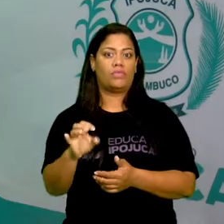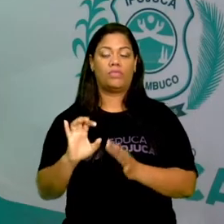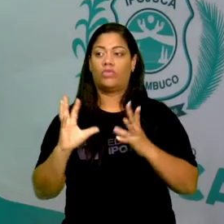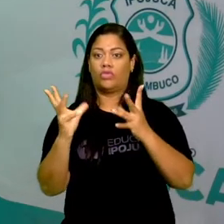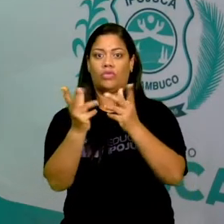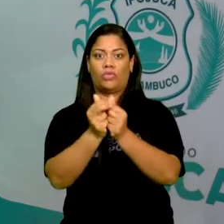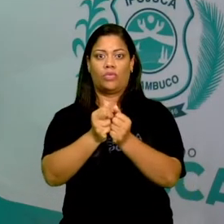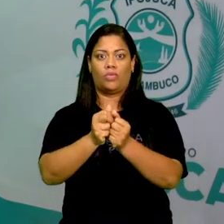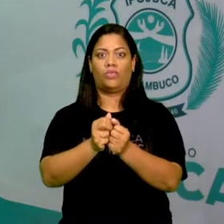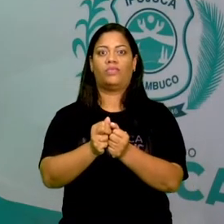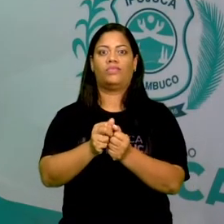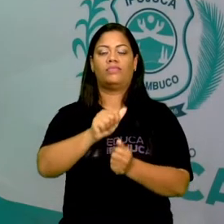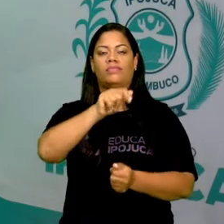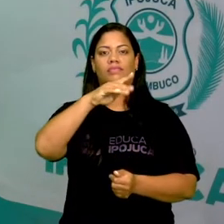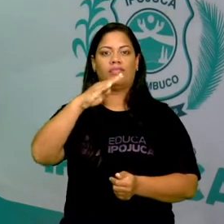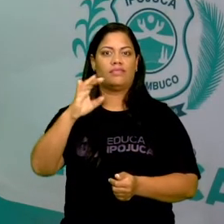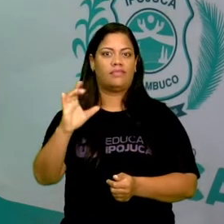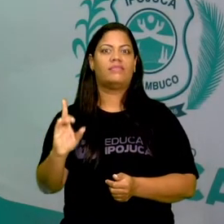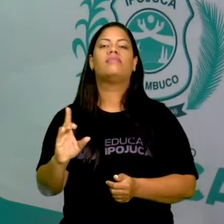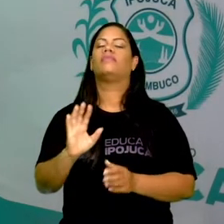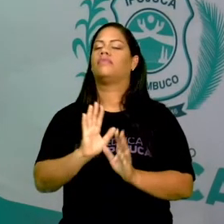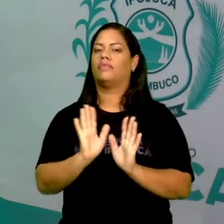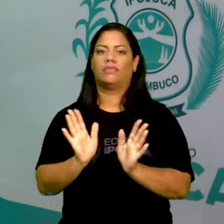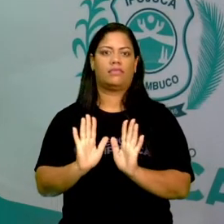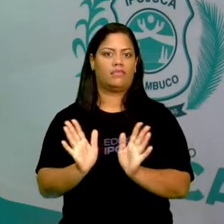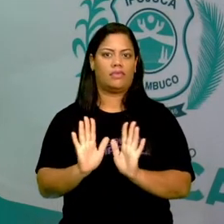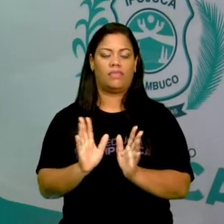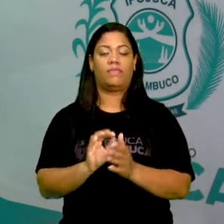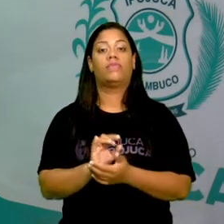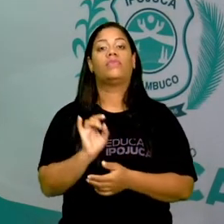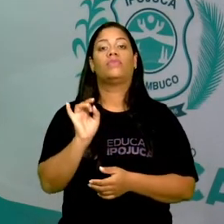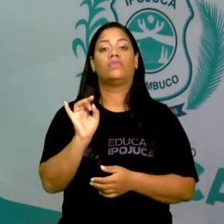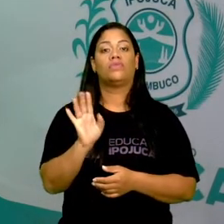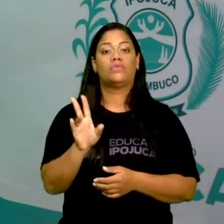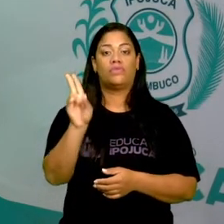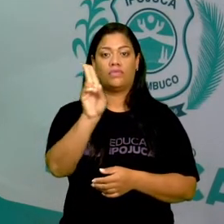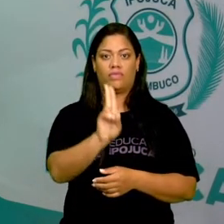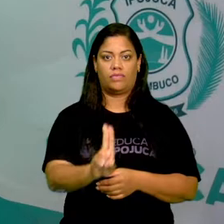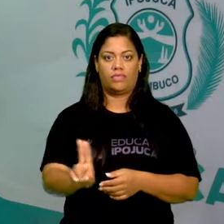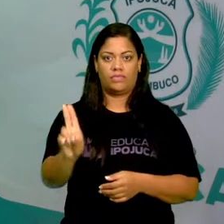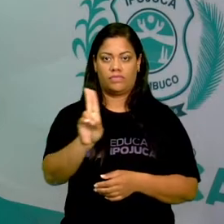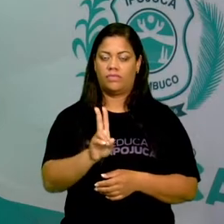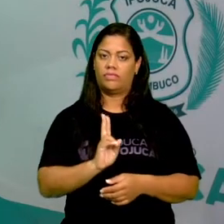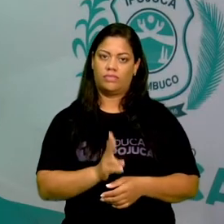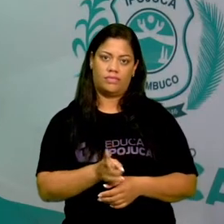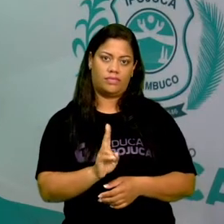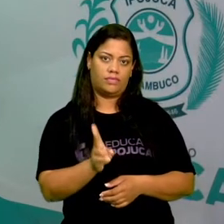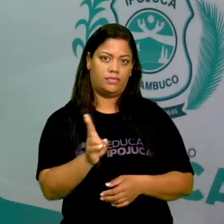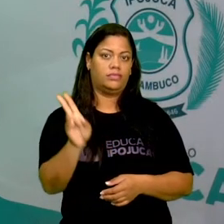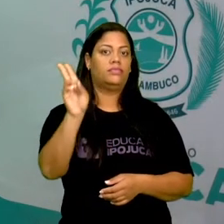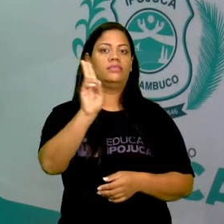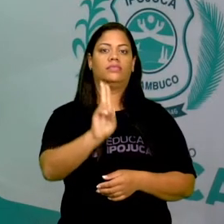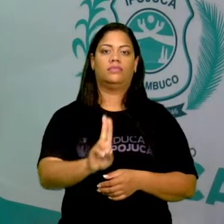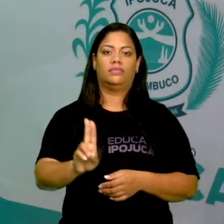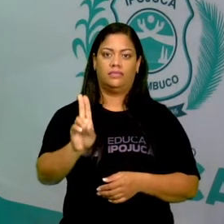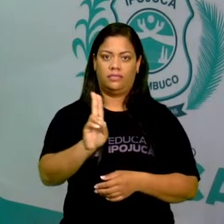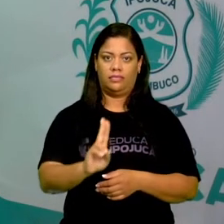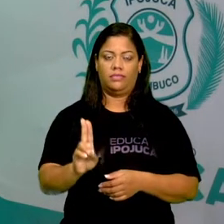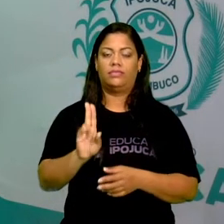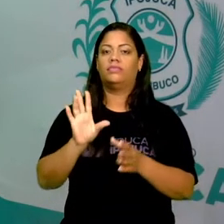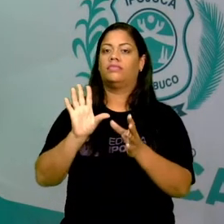acentuada em uma consoante, certo? Então, os acentos sempre vão ser colocados